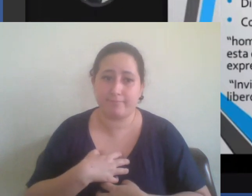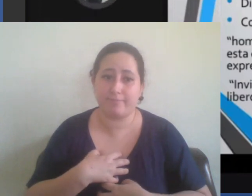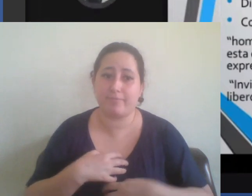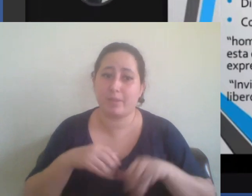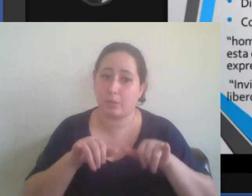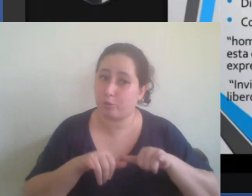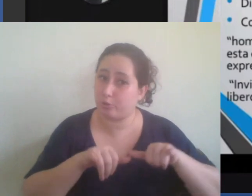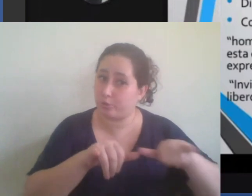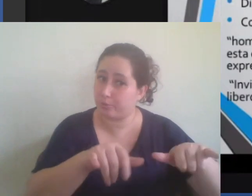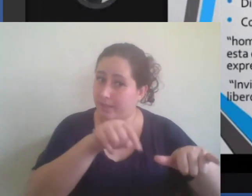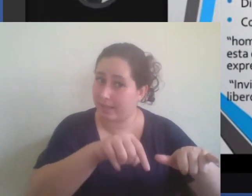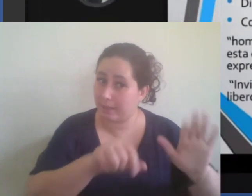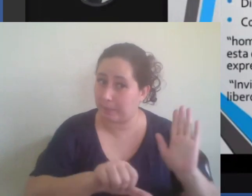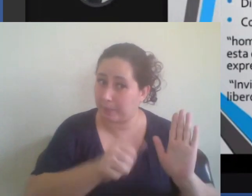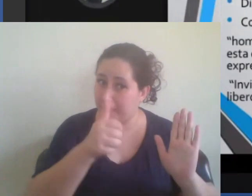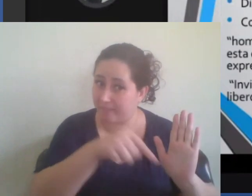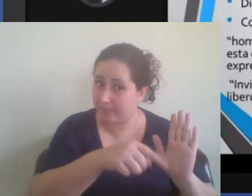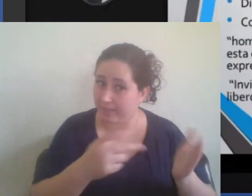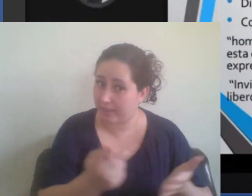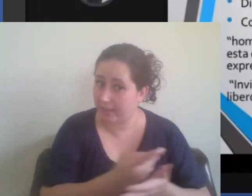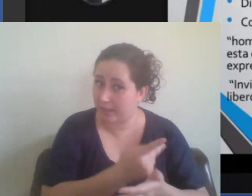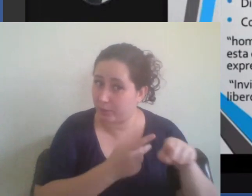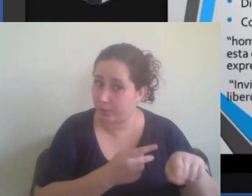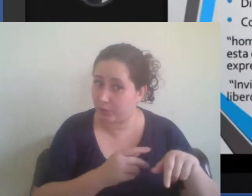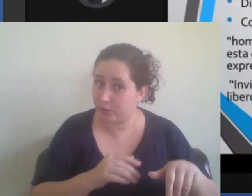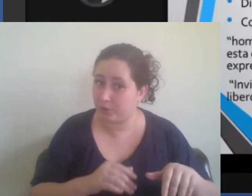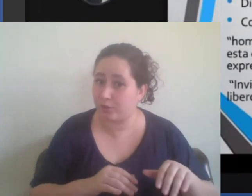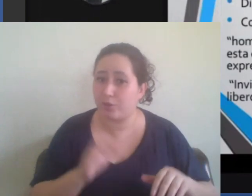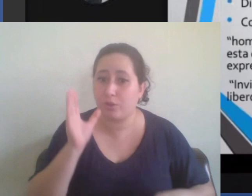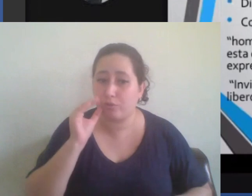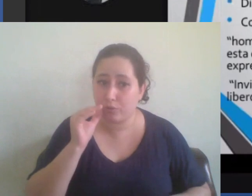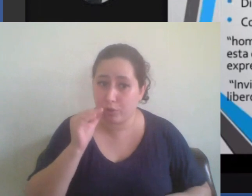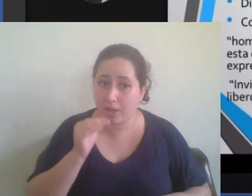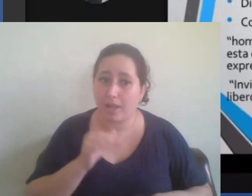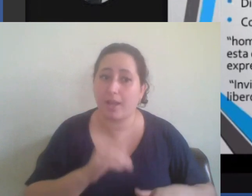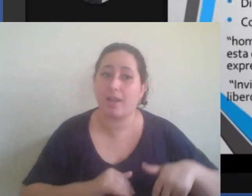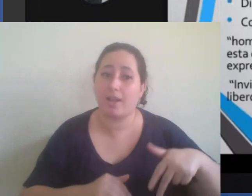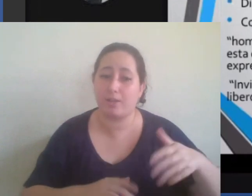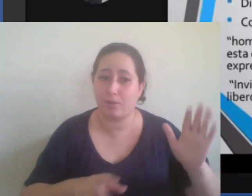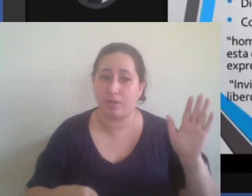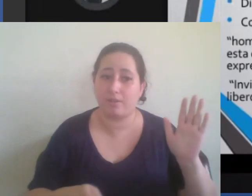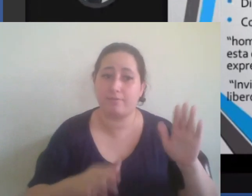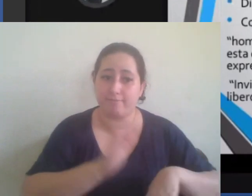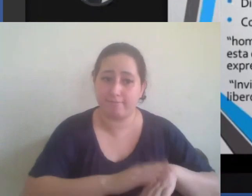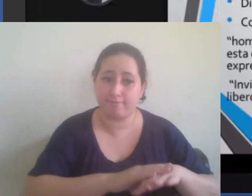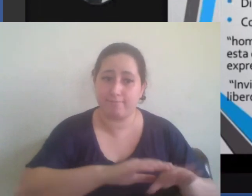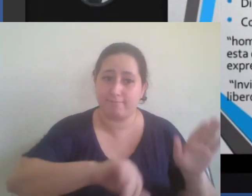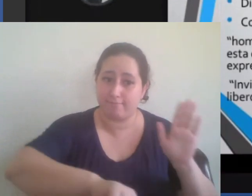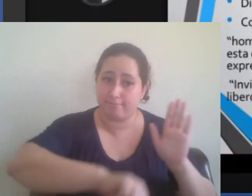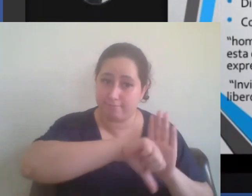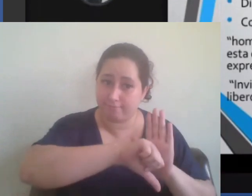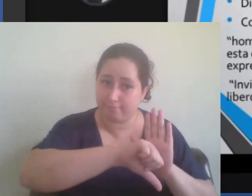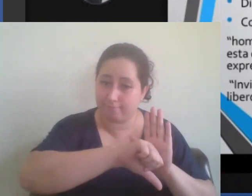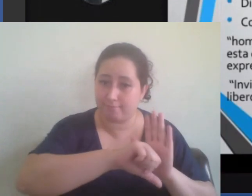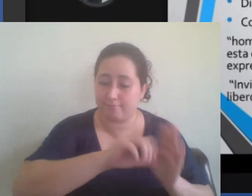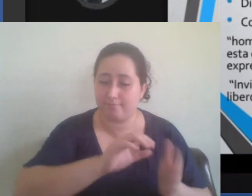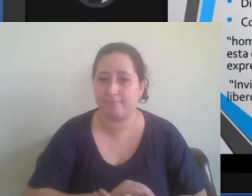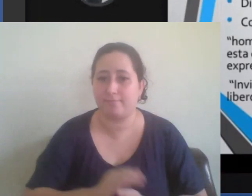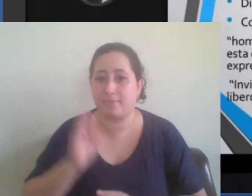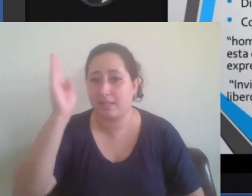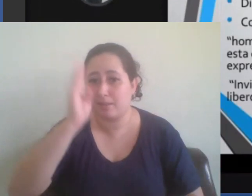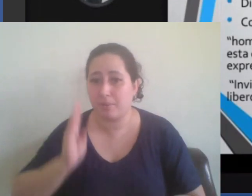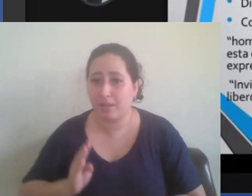que não é a primeira vez que algum funcionário comete um crime programa Brasil sem homofobia